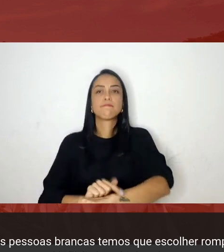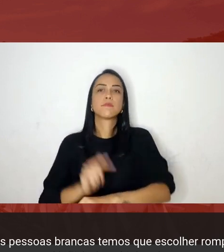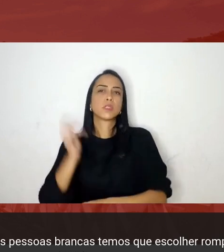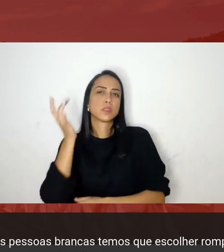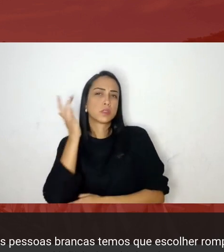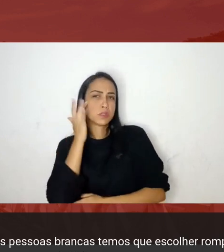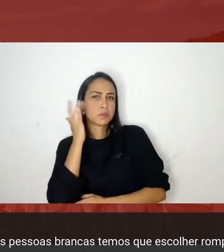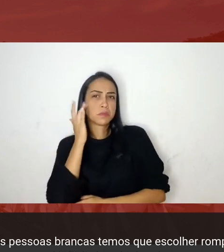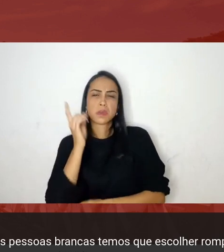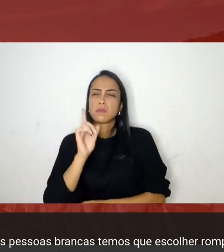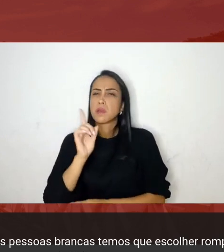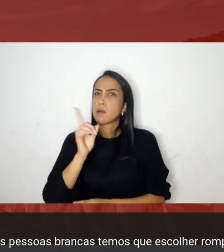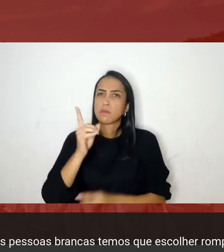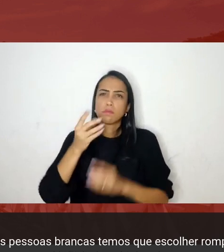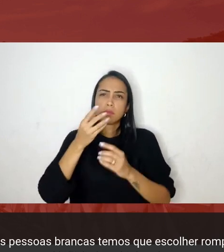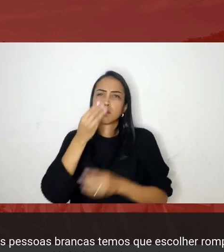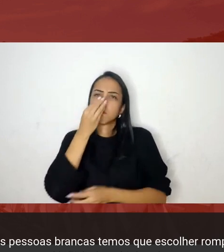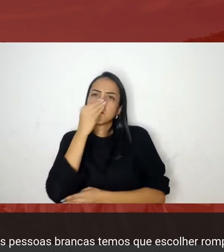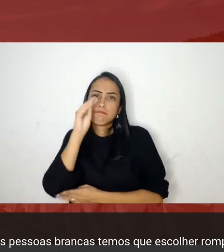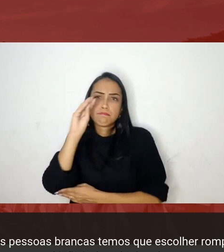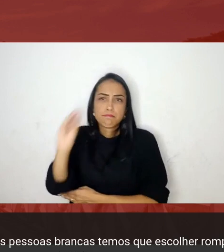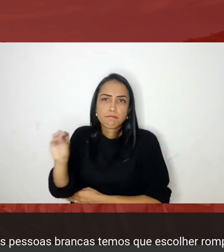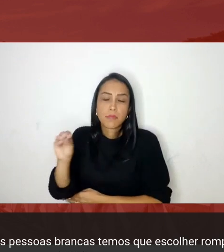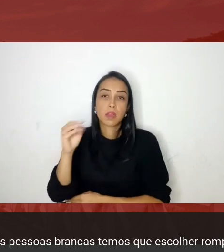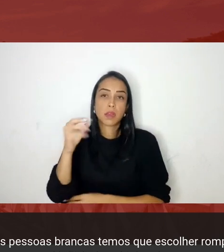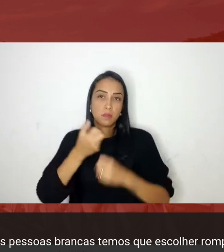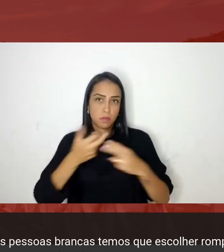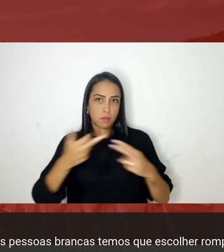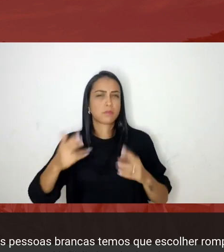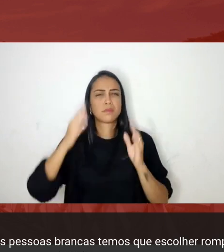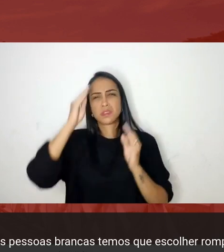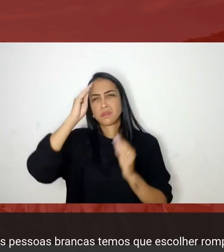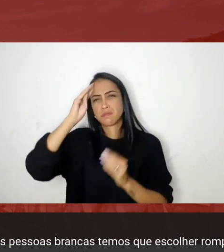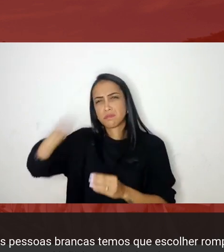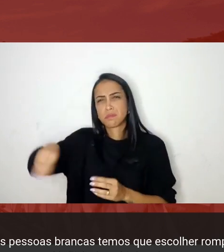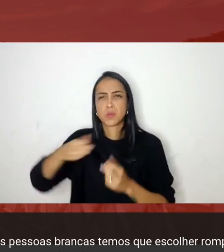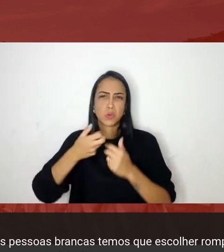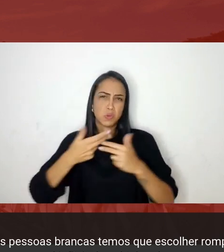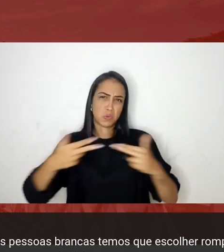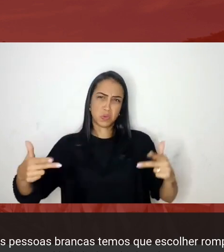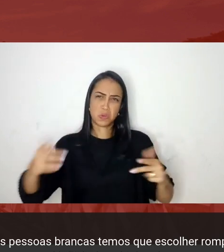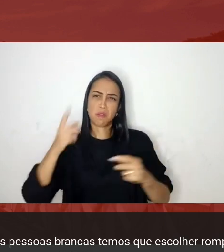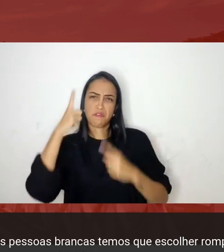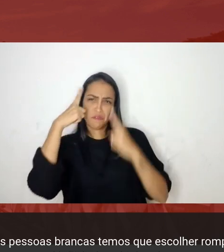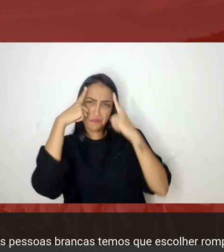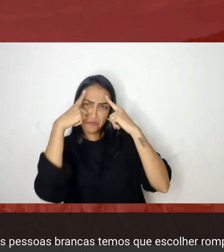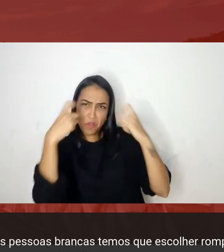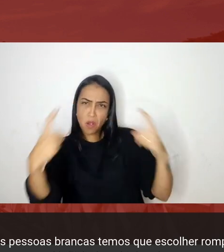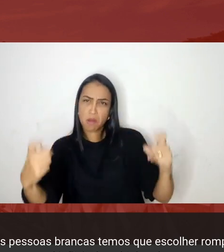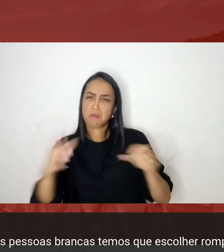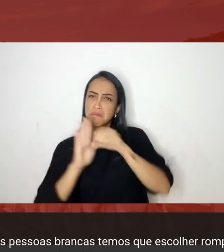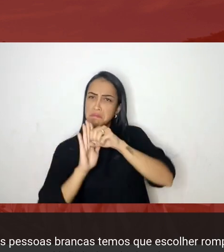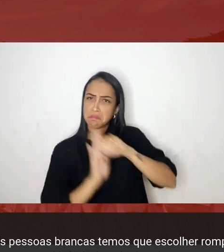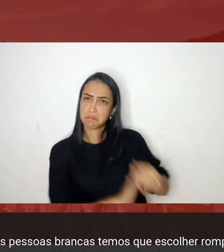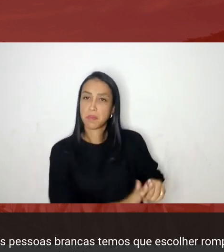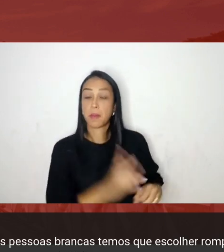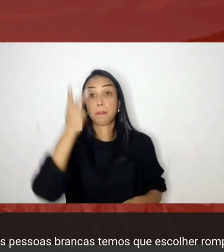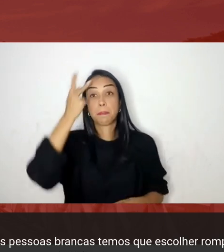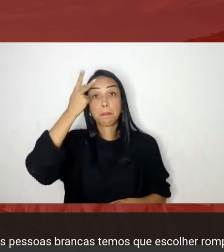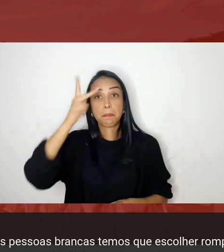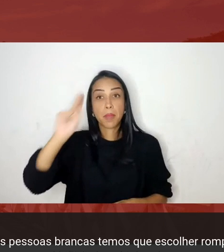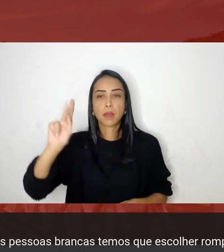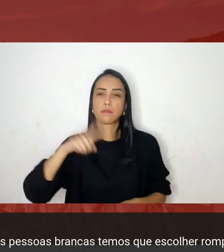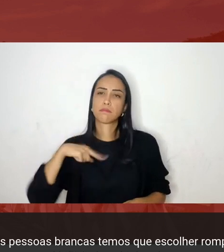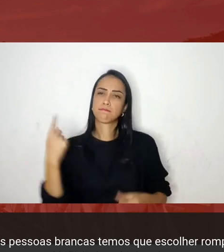lançar mão de artifícios violentos e depreciativos para construir a nação